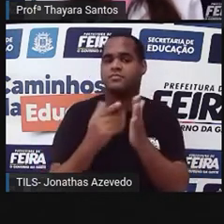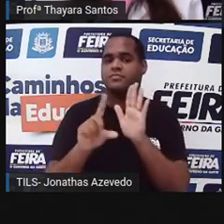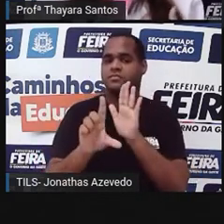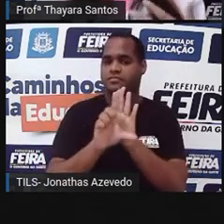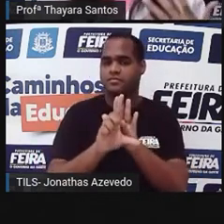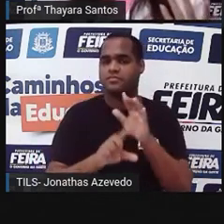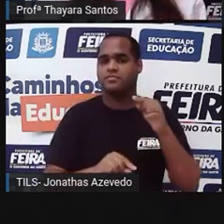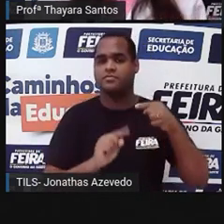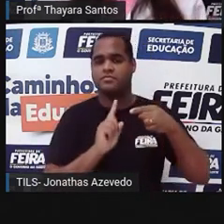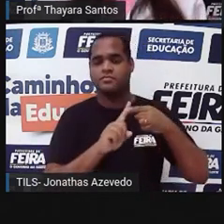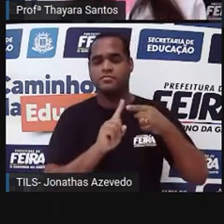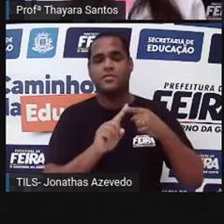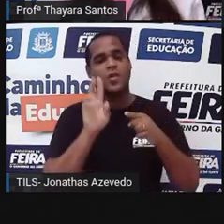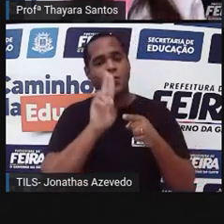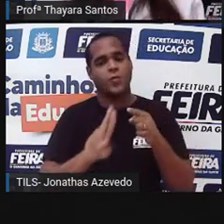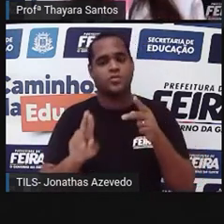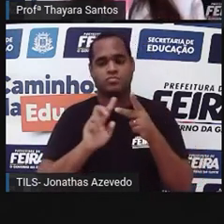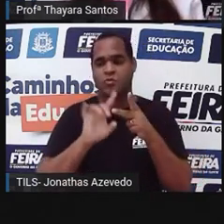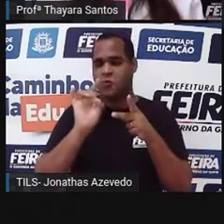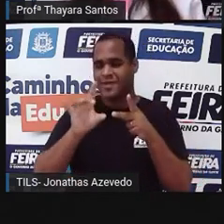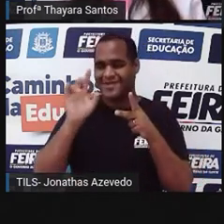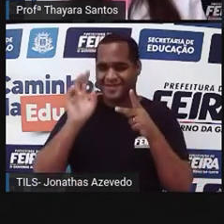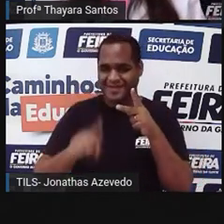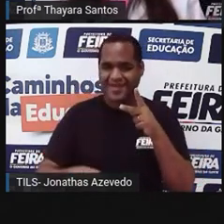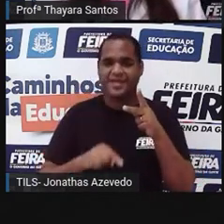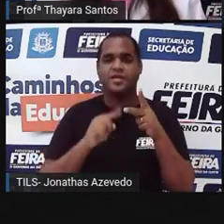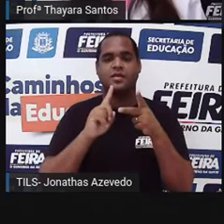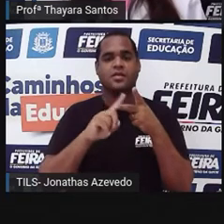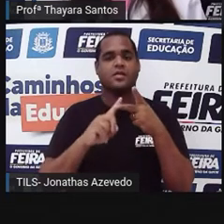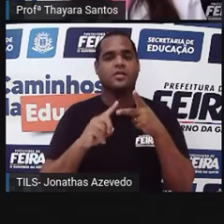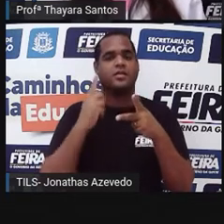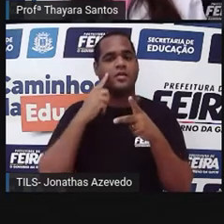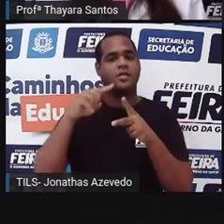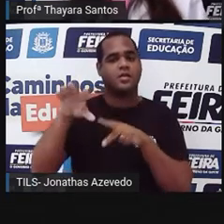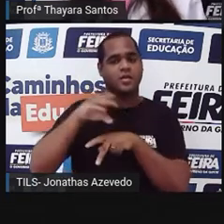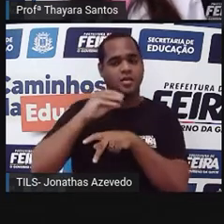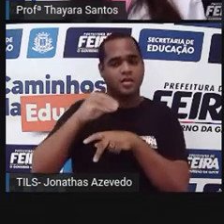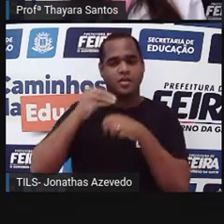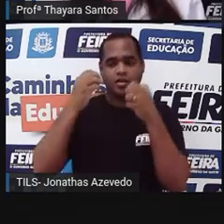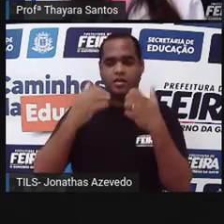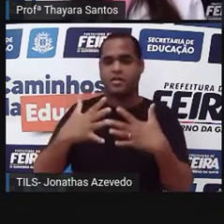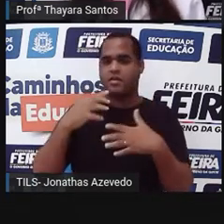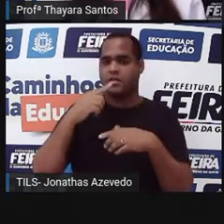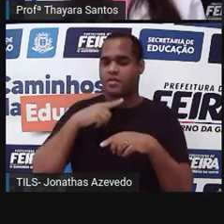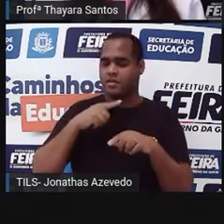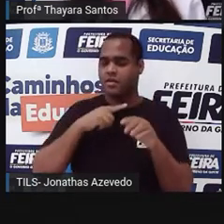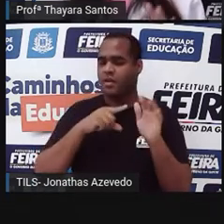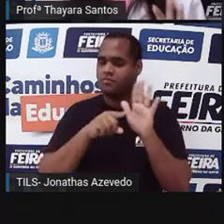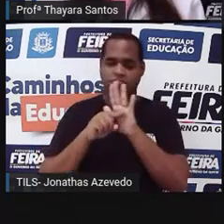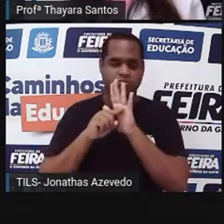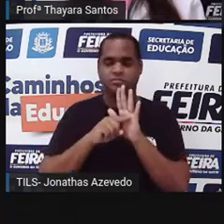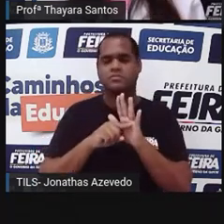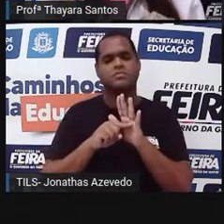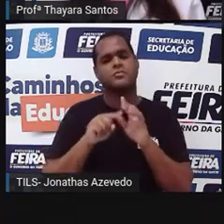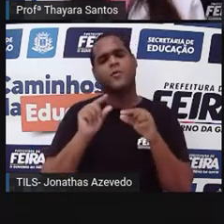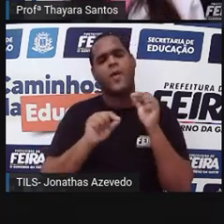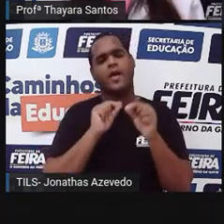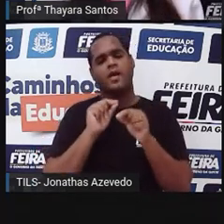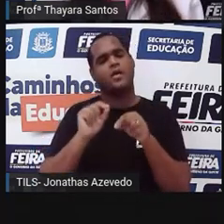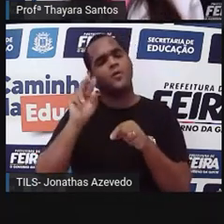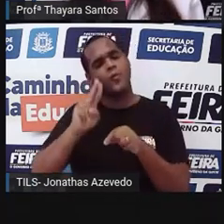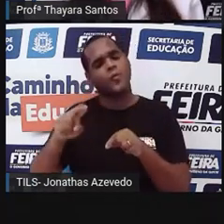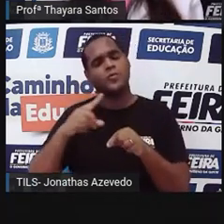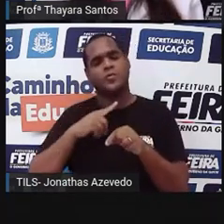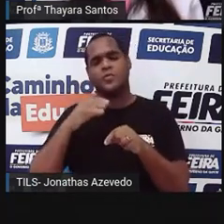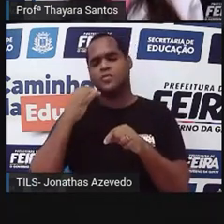que é a lei do uso e desuso e a lei da transmissão dos caracteres adquiridos. A lei do uso e desuso, o que é que ela diz? A lei do